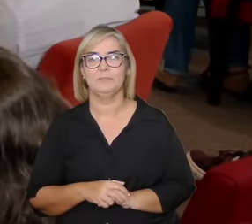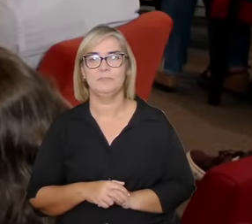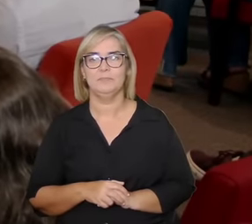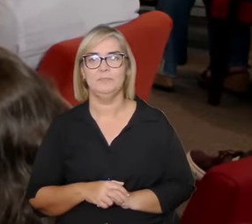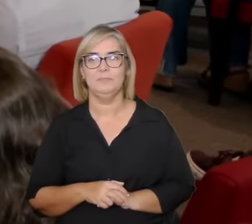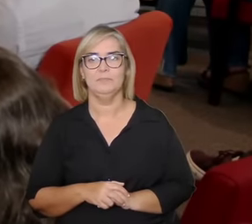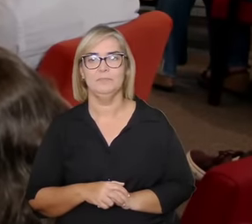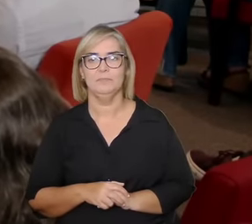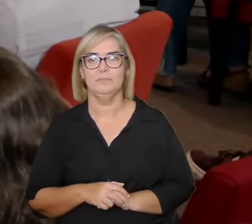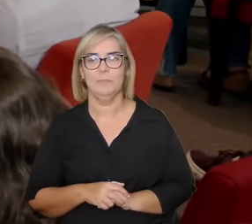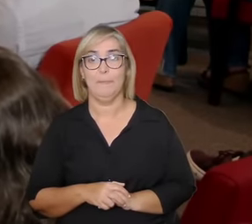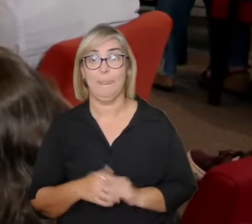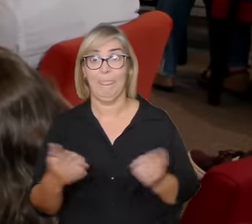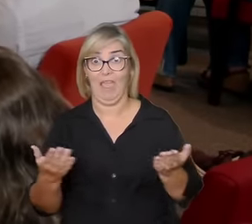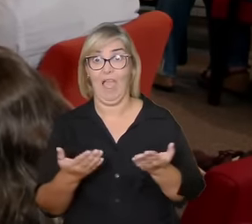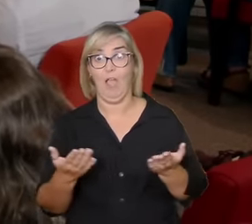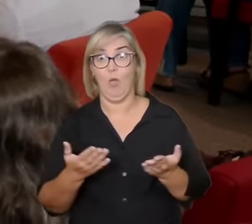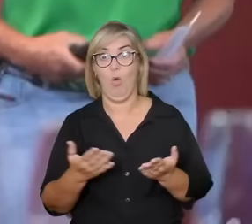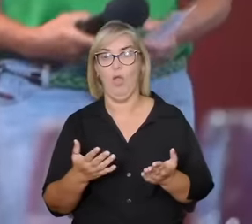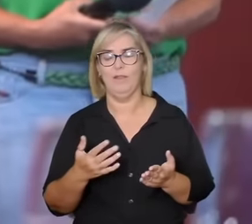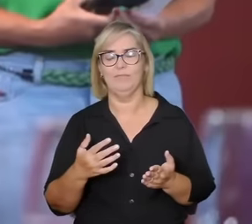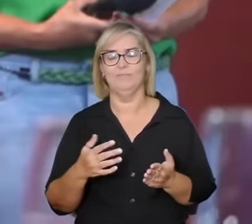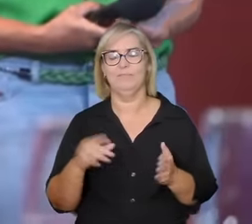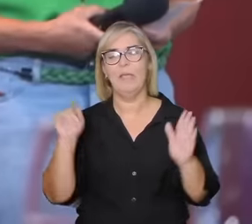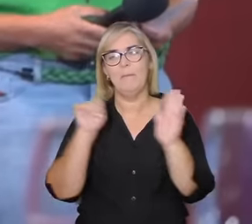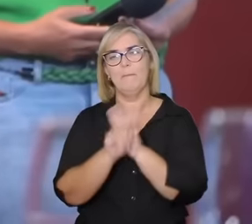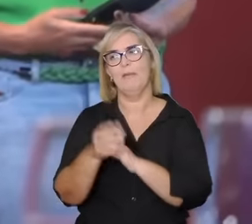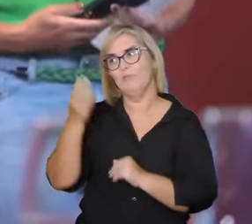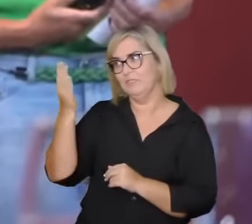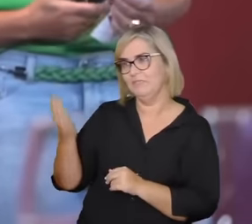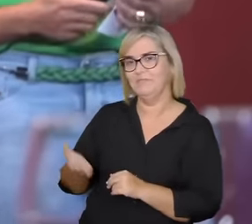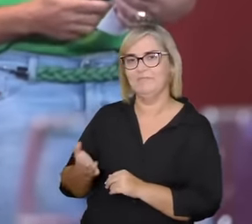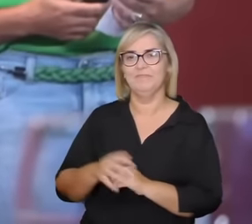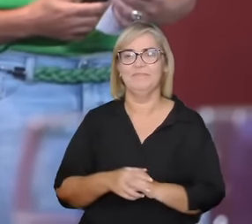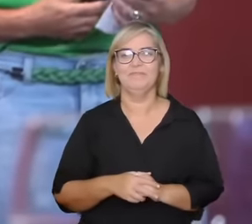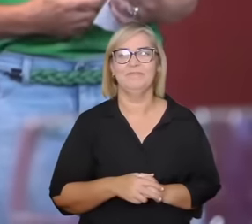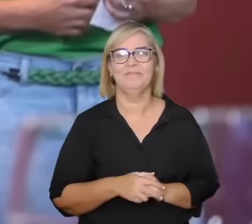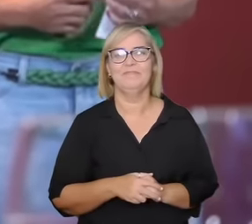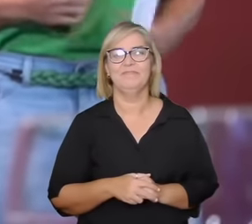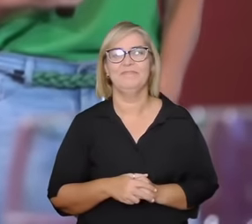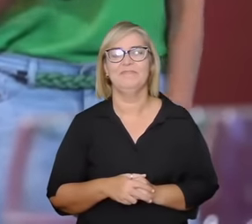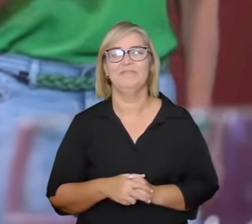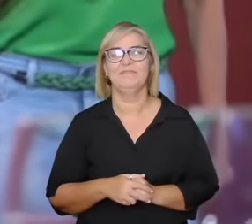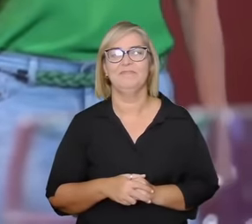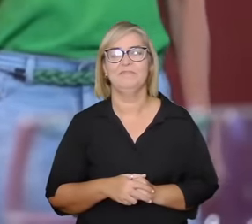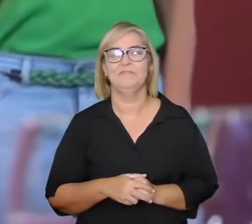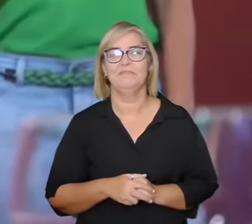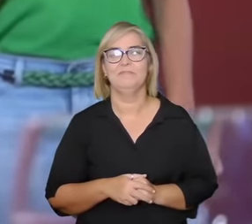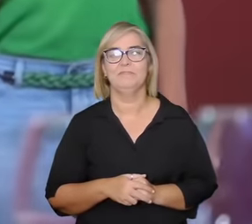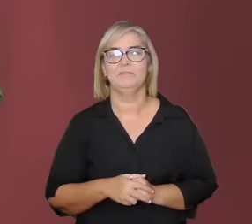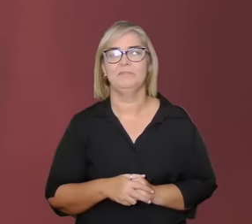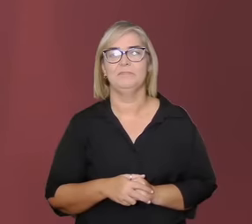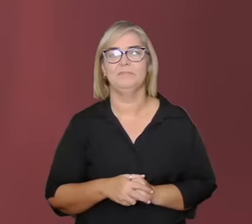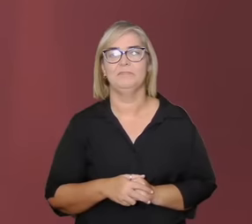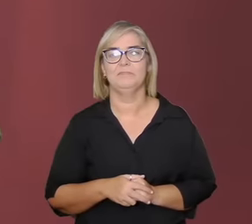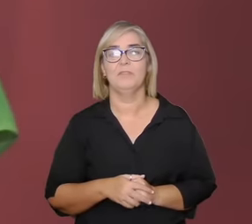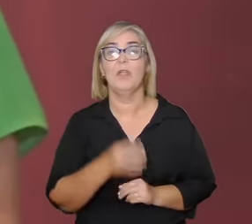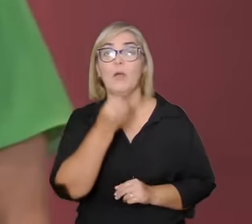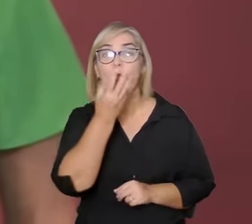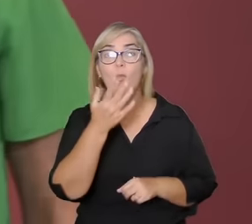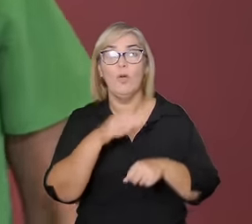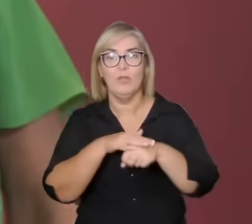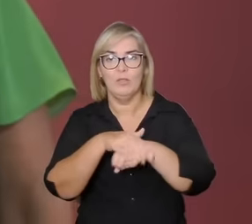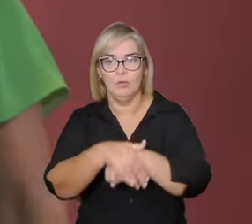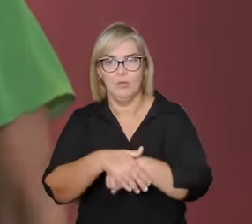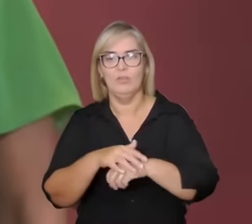agora a gente vai para a pergunta do público então por favor só se apresente para fazer a pergunta para Nogueira boa noite